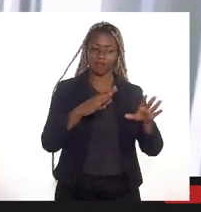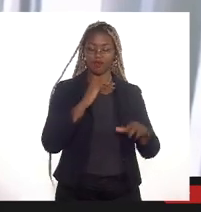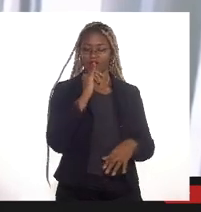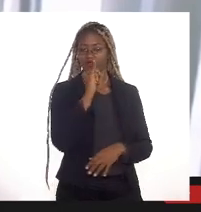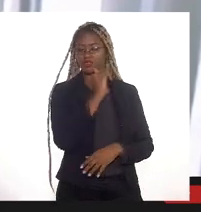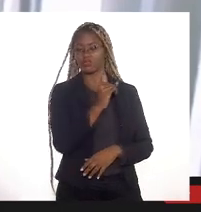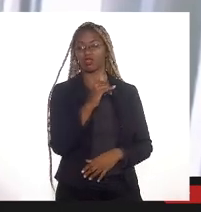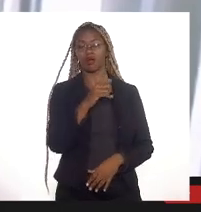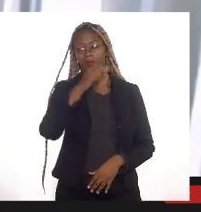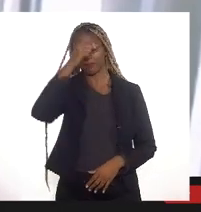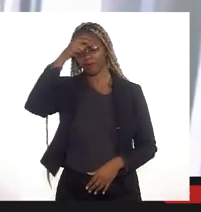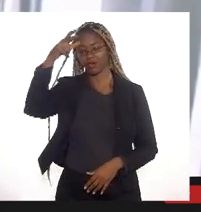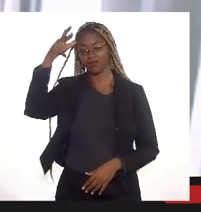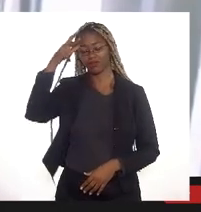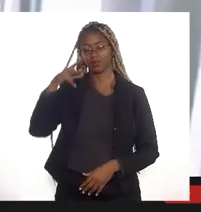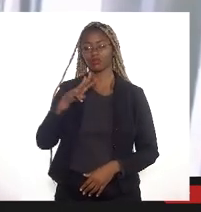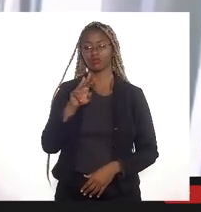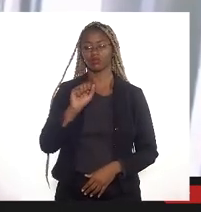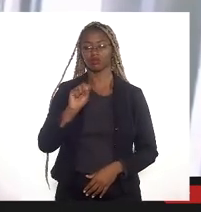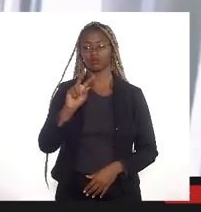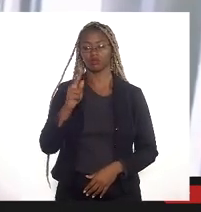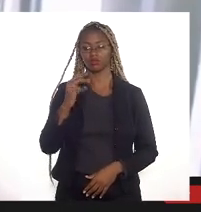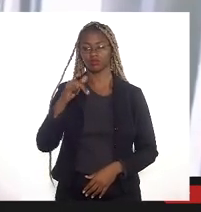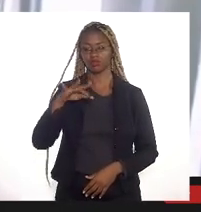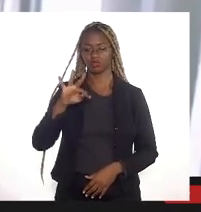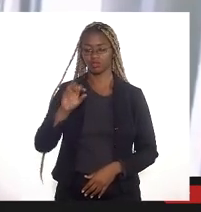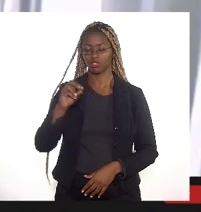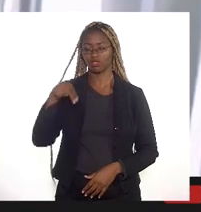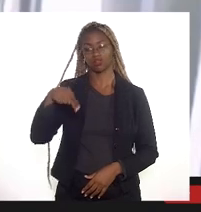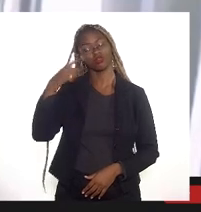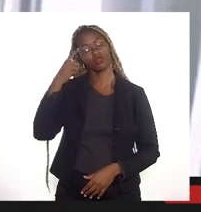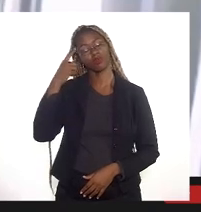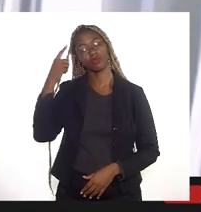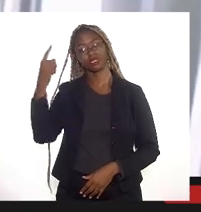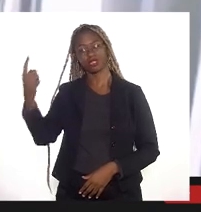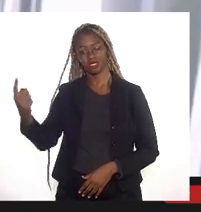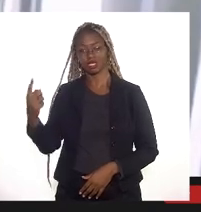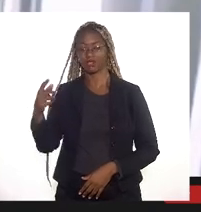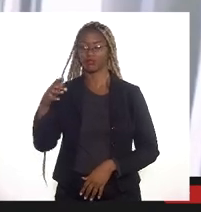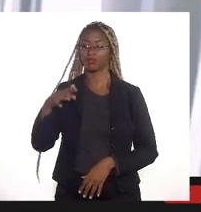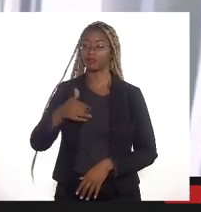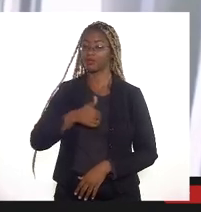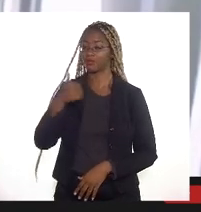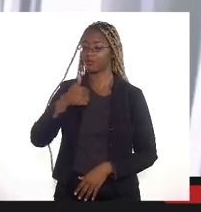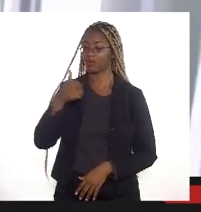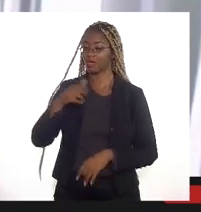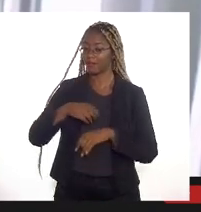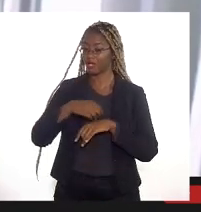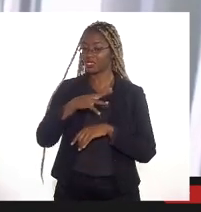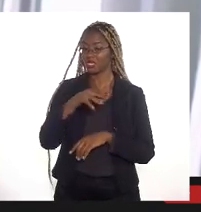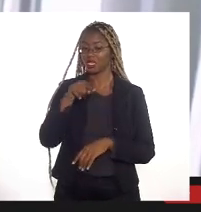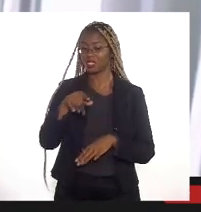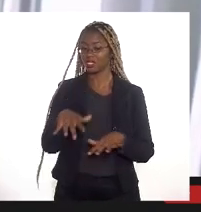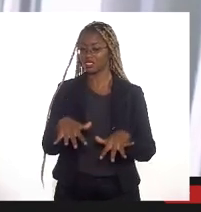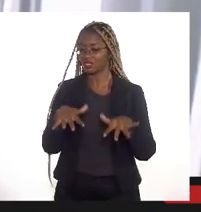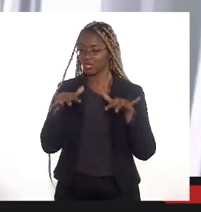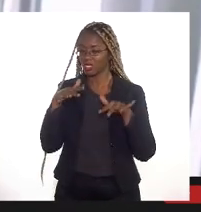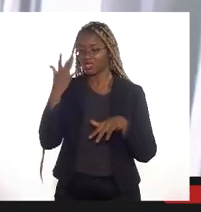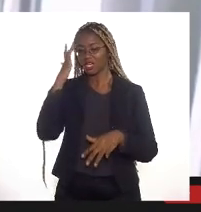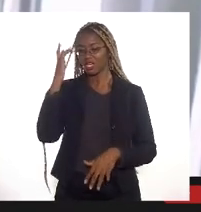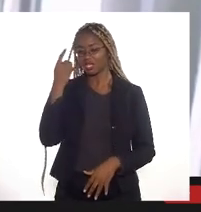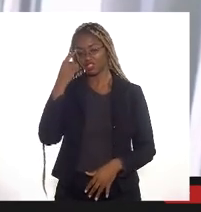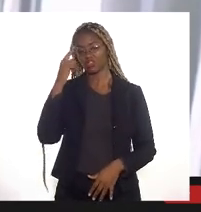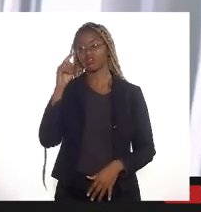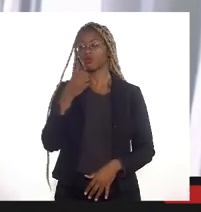prefeito Washington Reis que considerasse a possibilidade de primeiro que levar a mensagem de que essa audiência acha uma